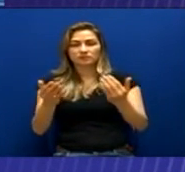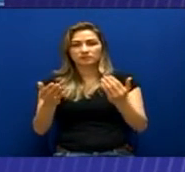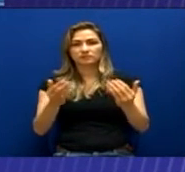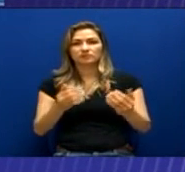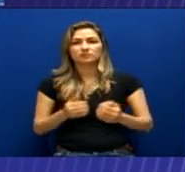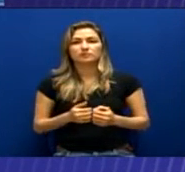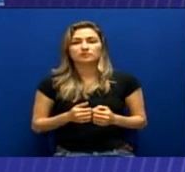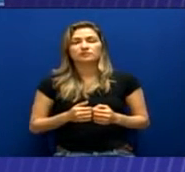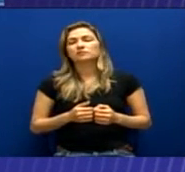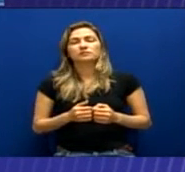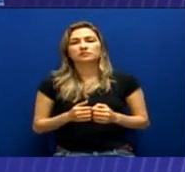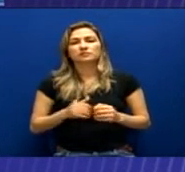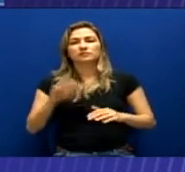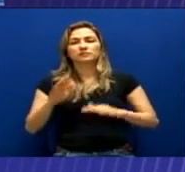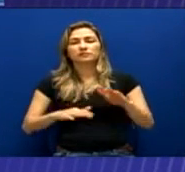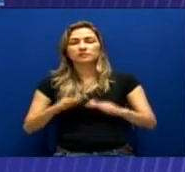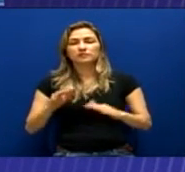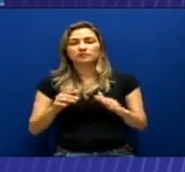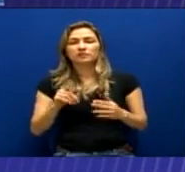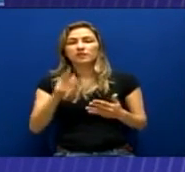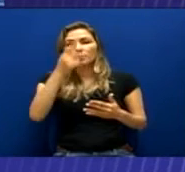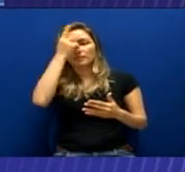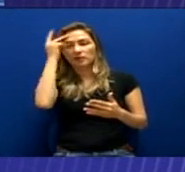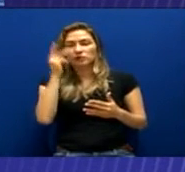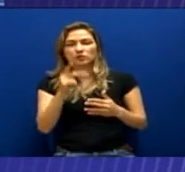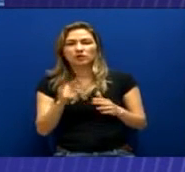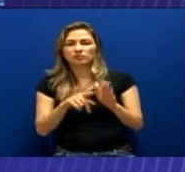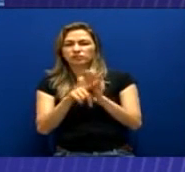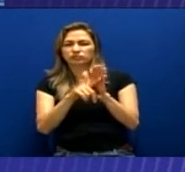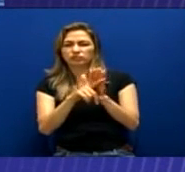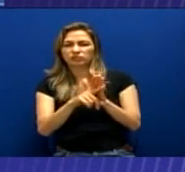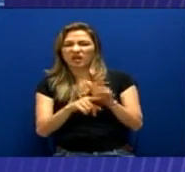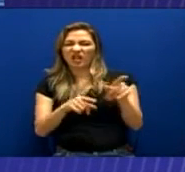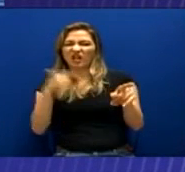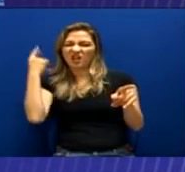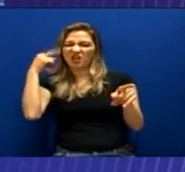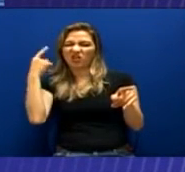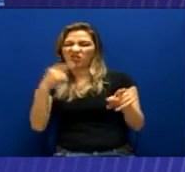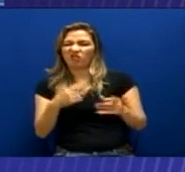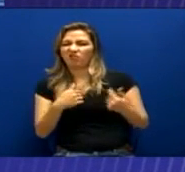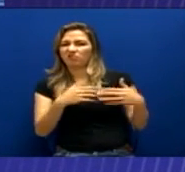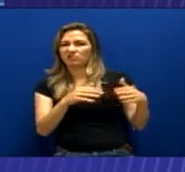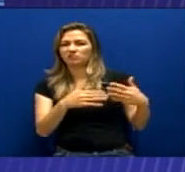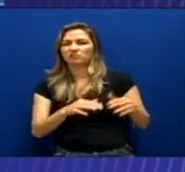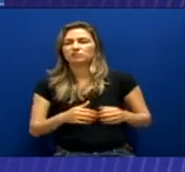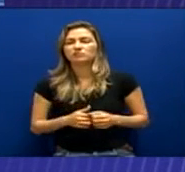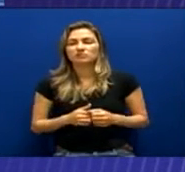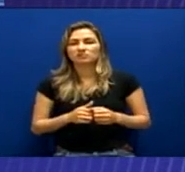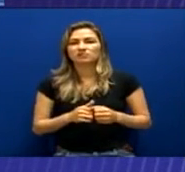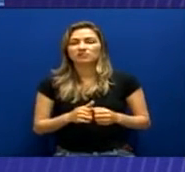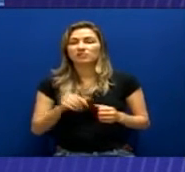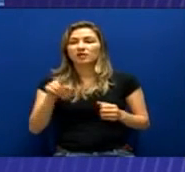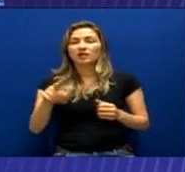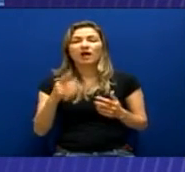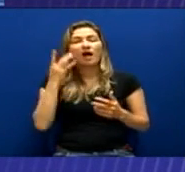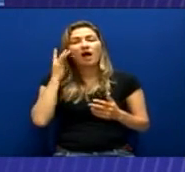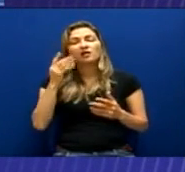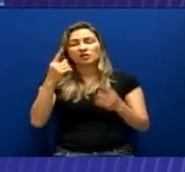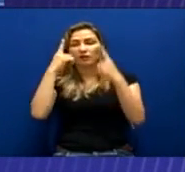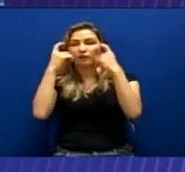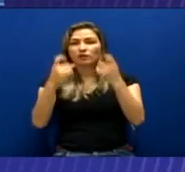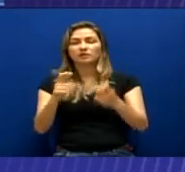motivo certo, verdadeiro e ético para o motivo marginal e criminoso. Sra. Nali,